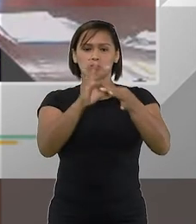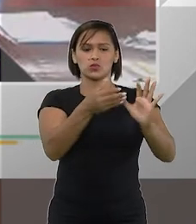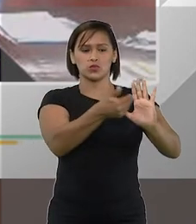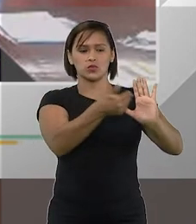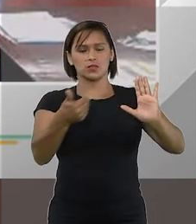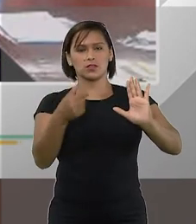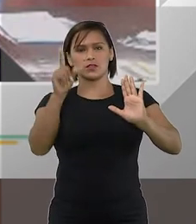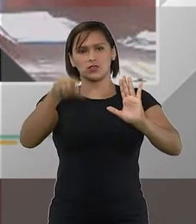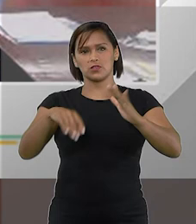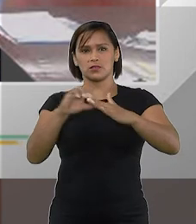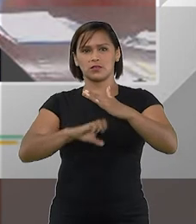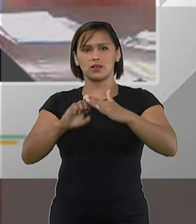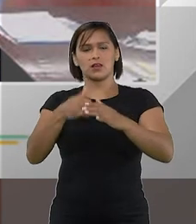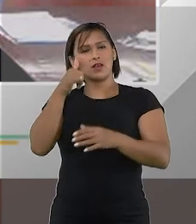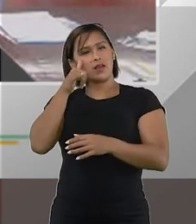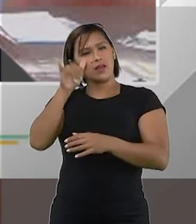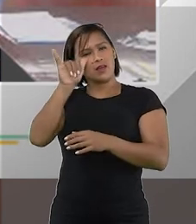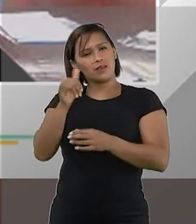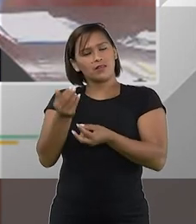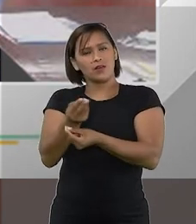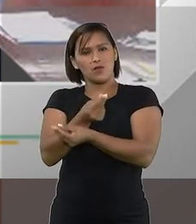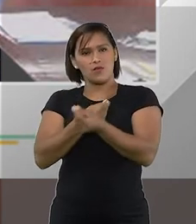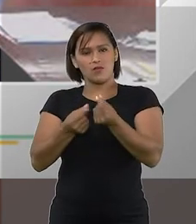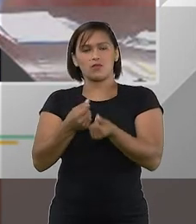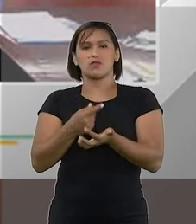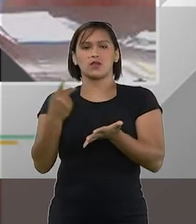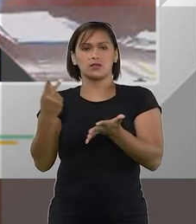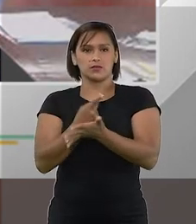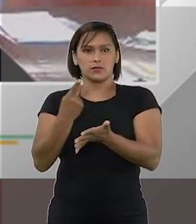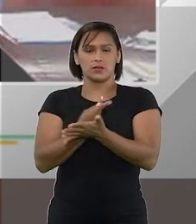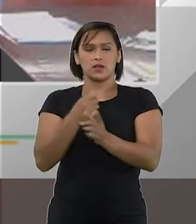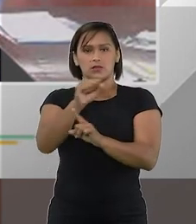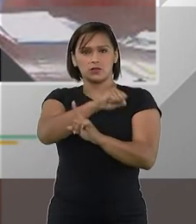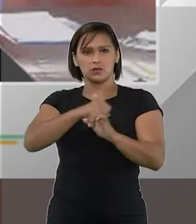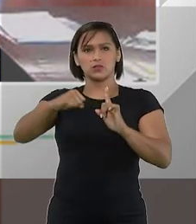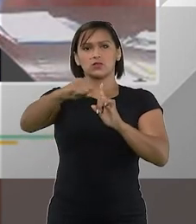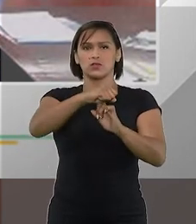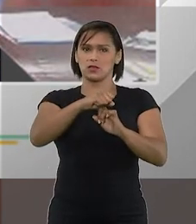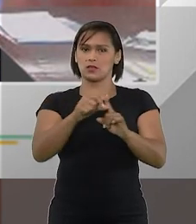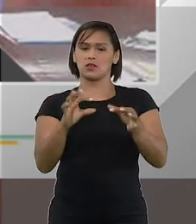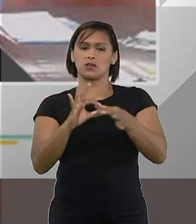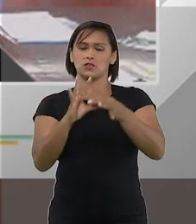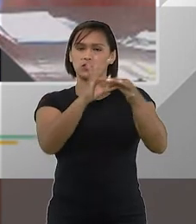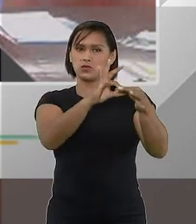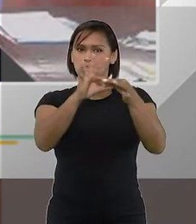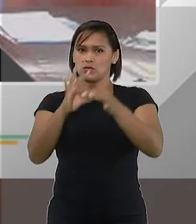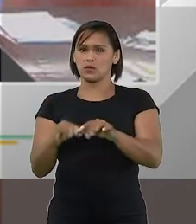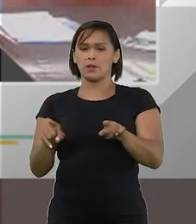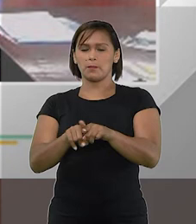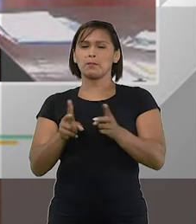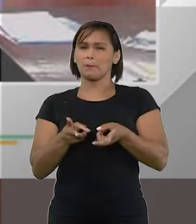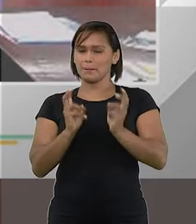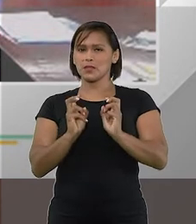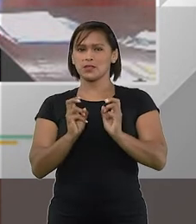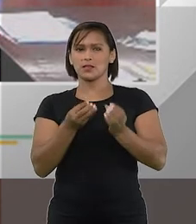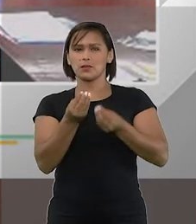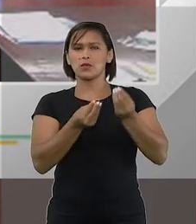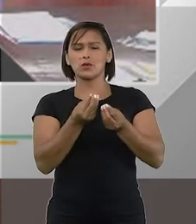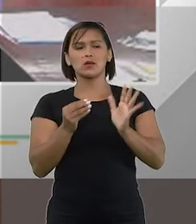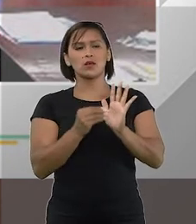excluídos a fim de evitar o enriquecimento ilícito da sociedade e dos sócios remanescentes veja que estamos